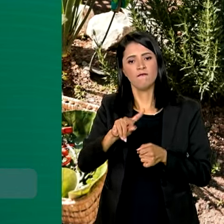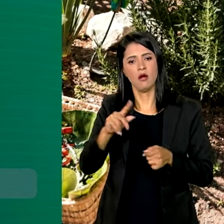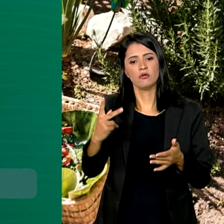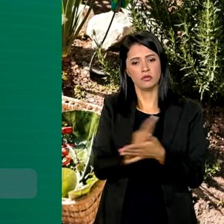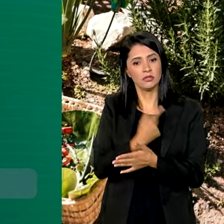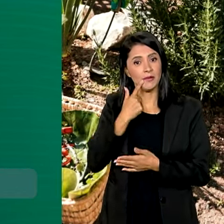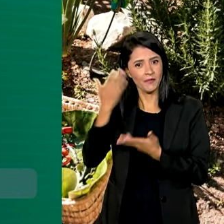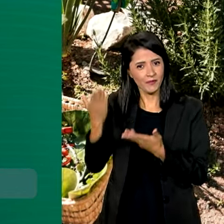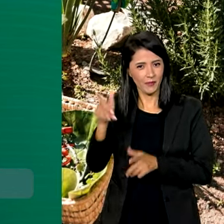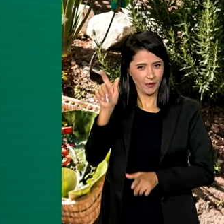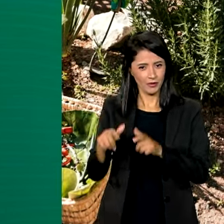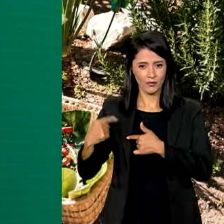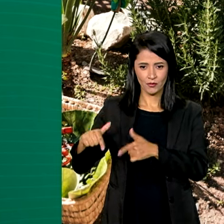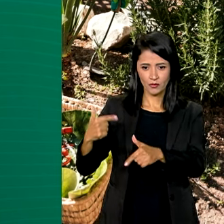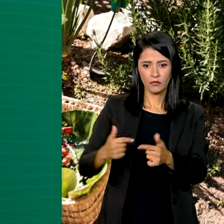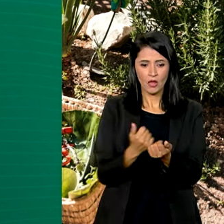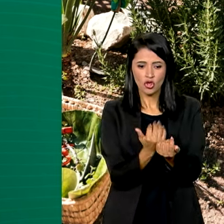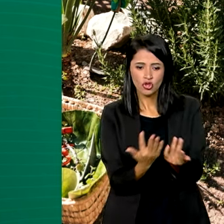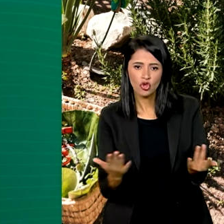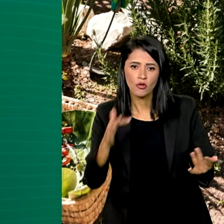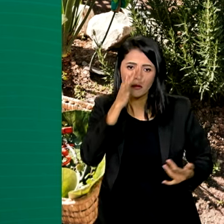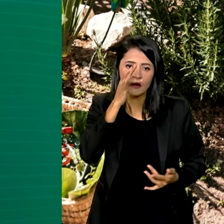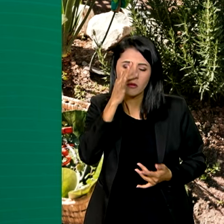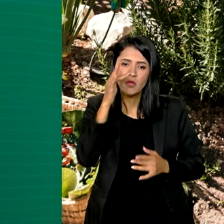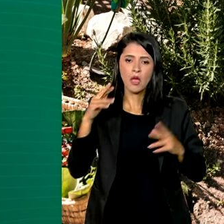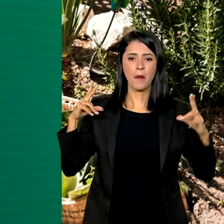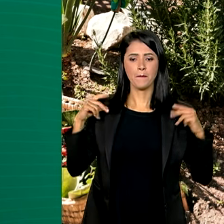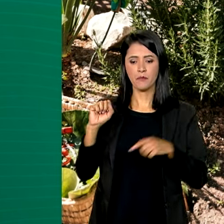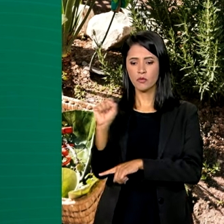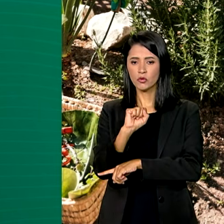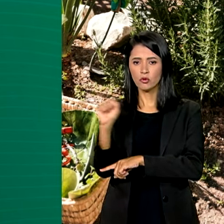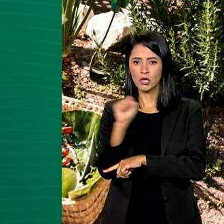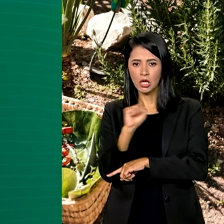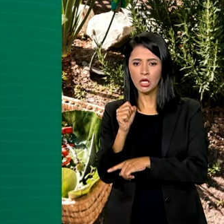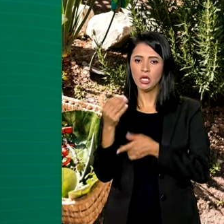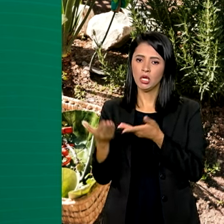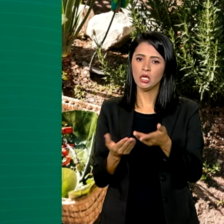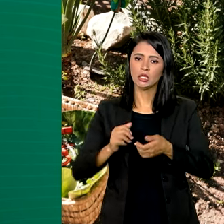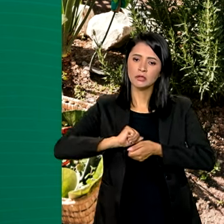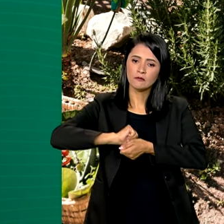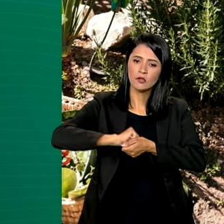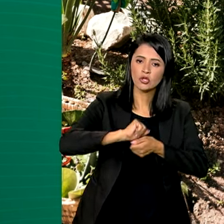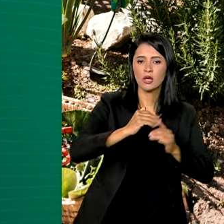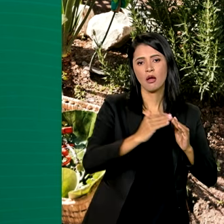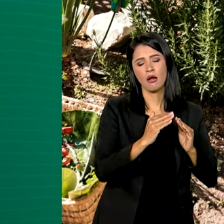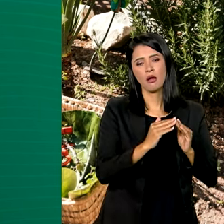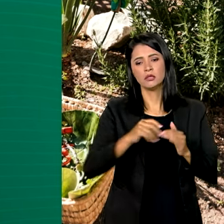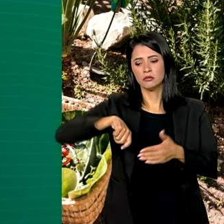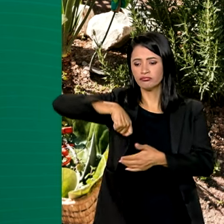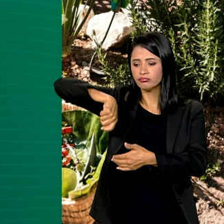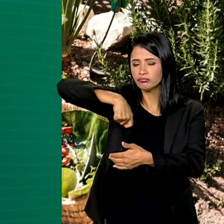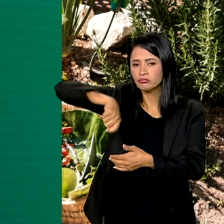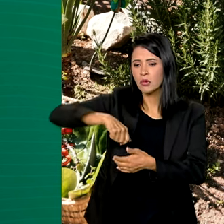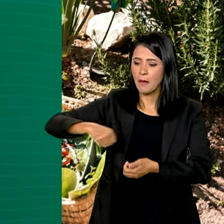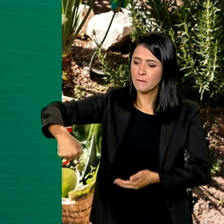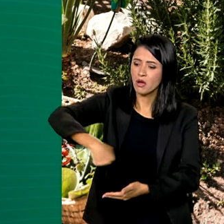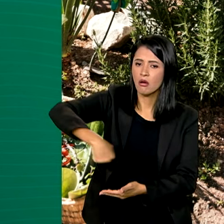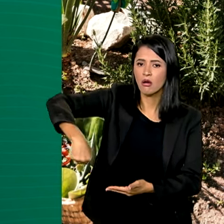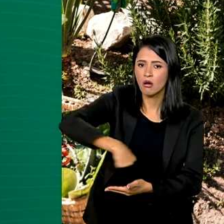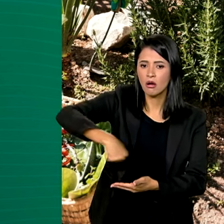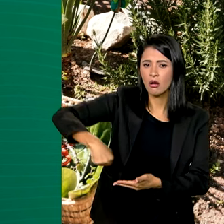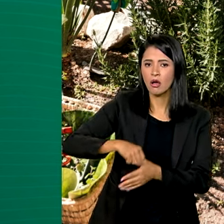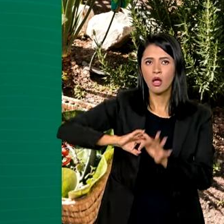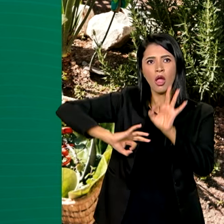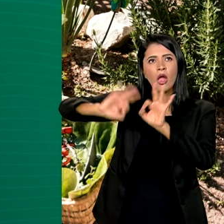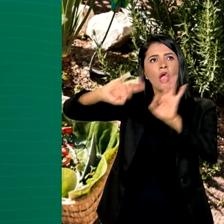domésticos como jardineiros, motoristas, mordomos, faxineiras, cozinheiras, passadeiras e